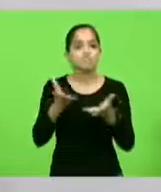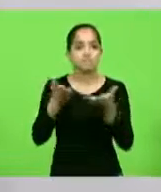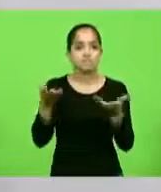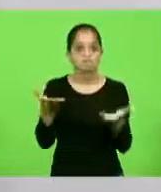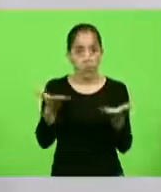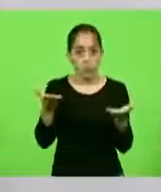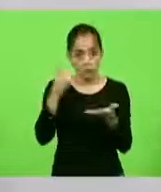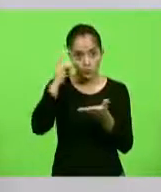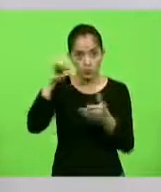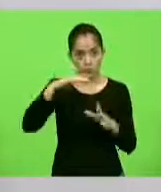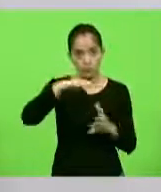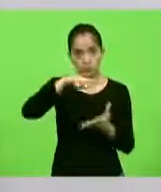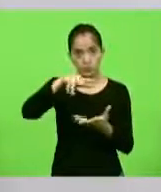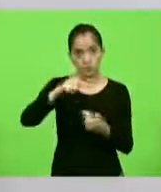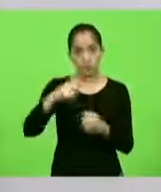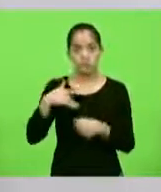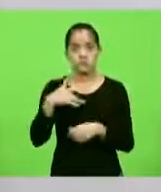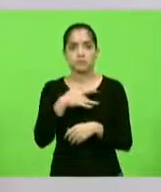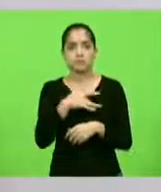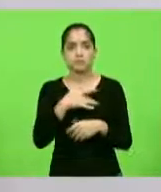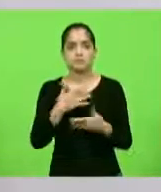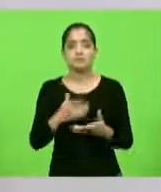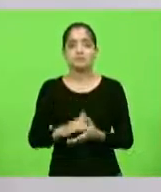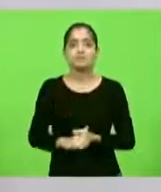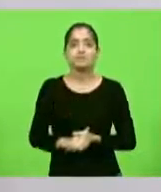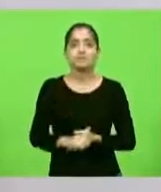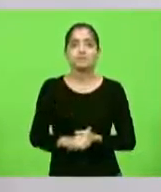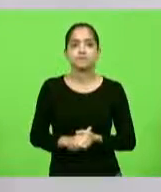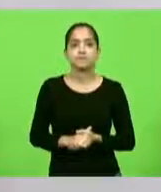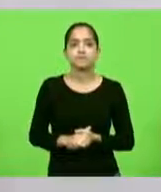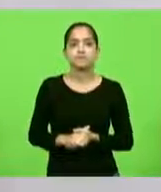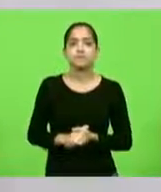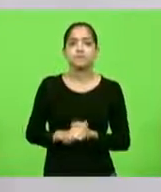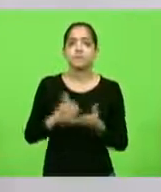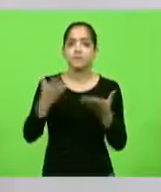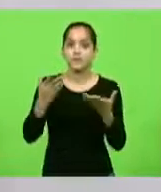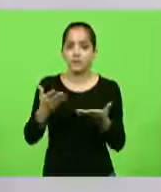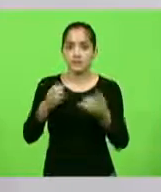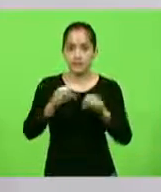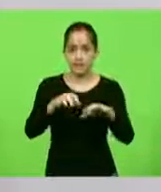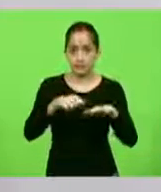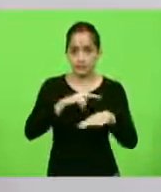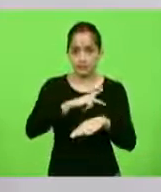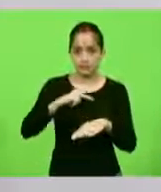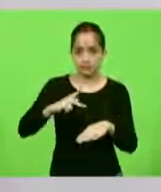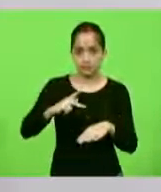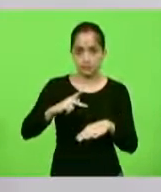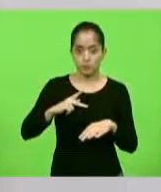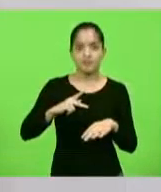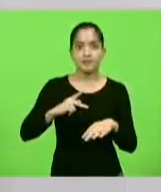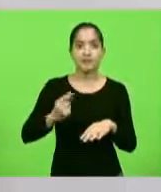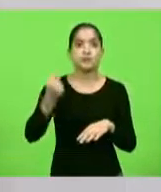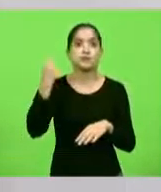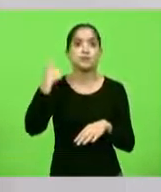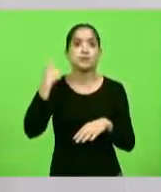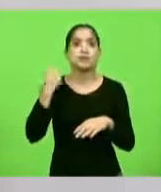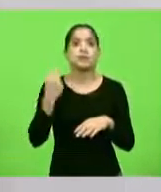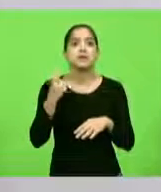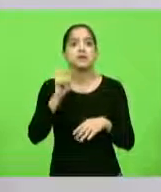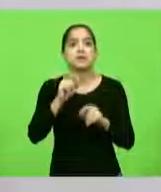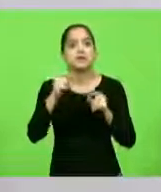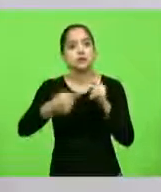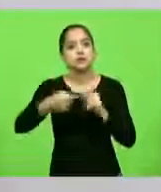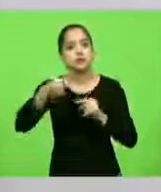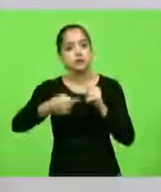Dia Mundial da Saúde, nada melhor do que falarmos sobre esse tema. E, sendo assim, na audiência pública da última semana, levamos ao governo do Estado